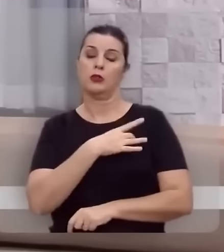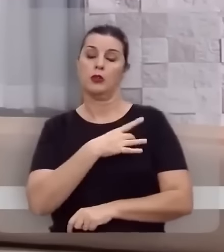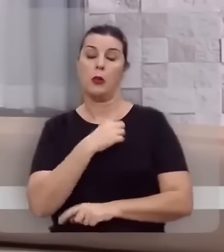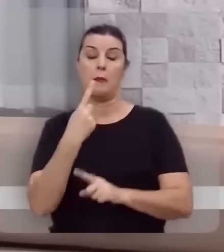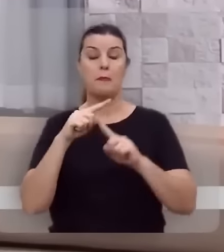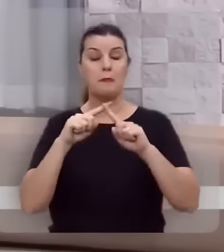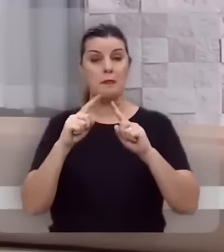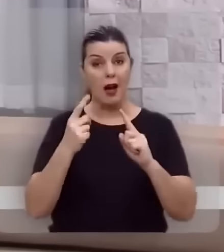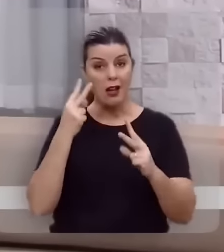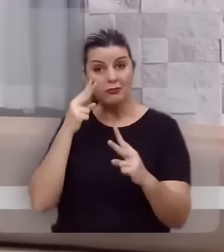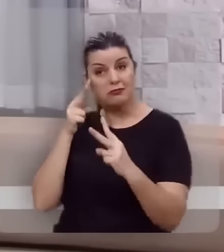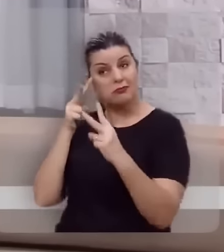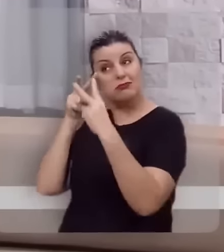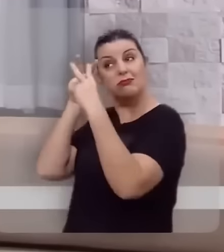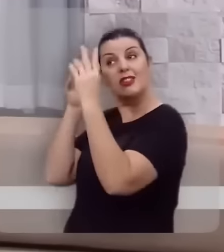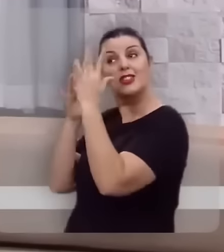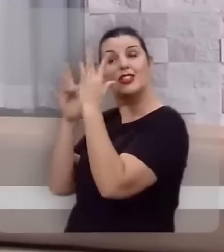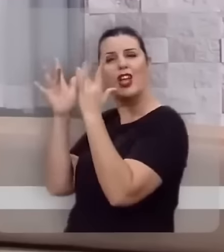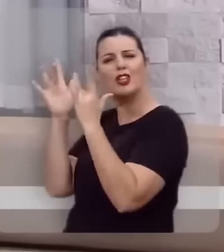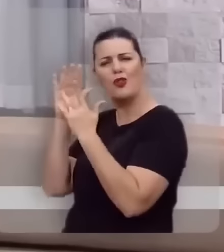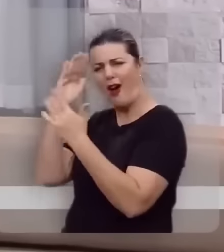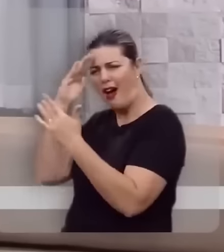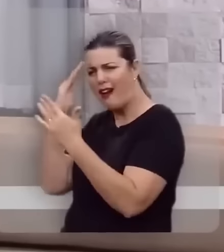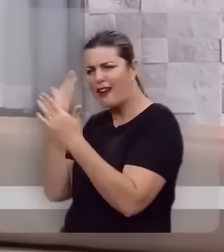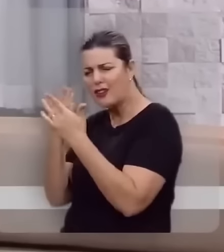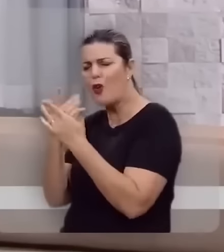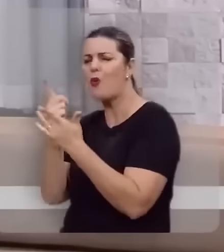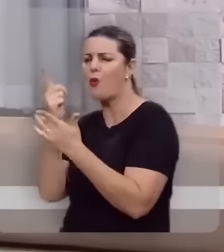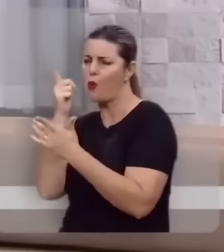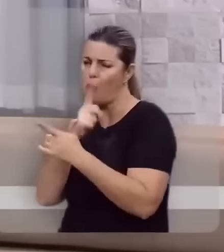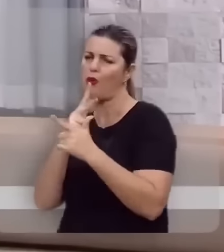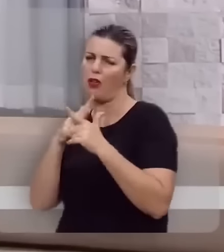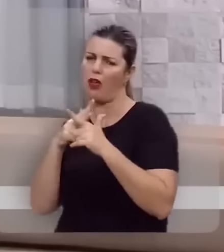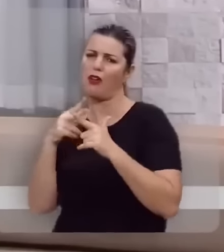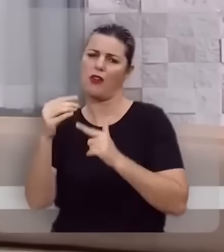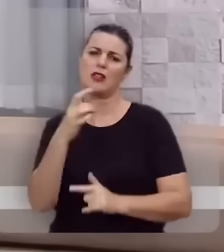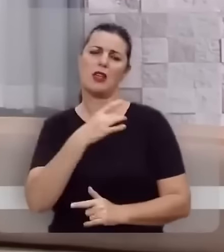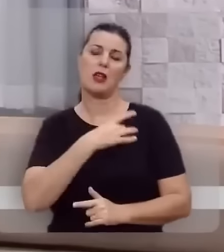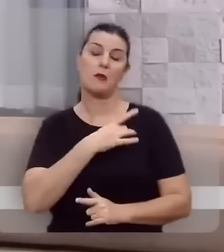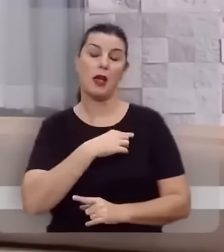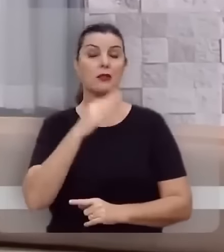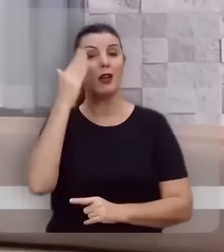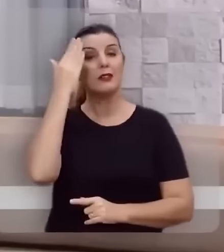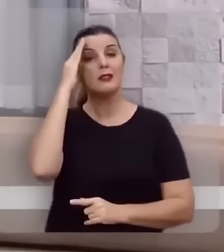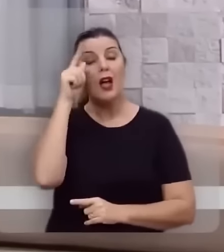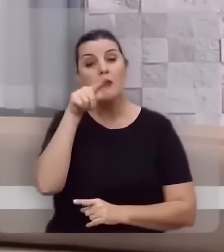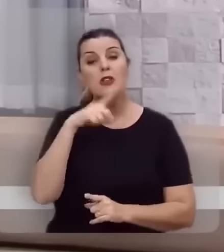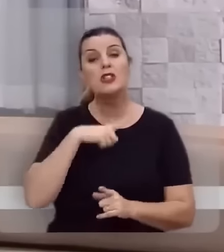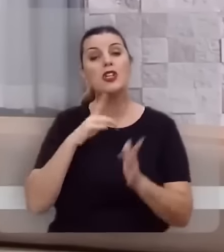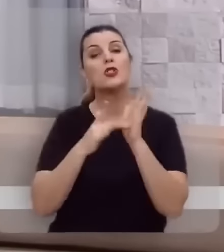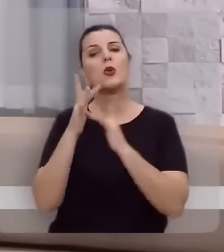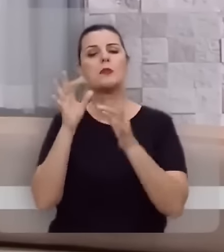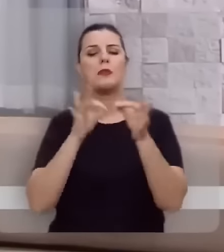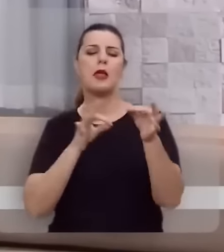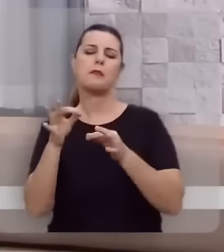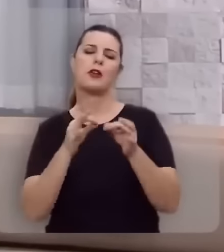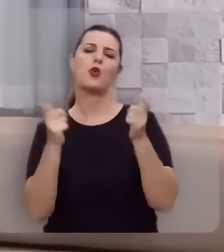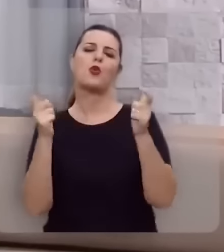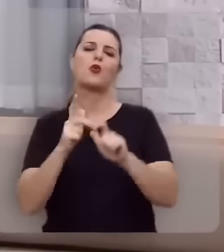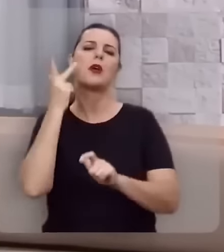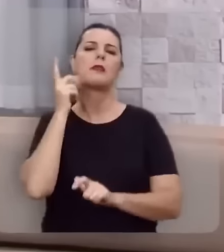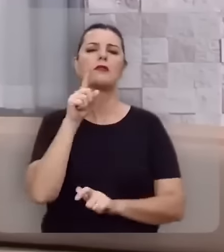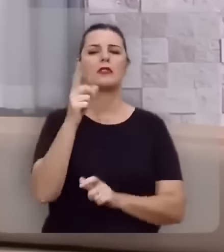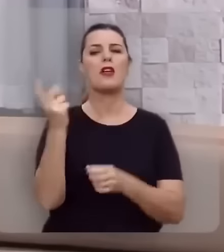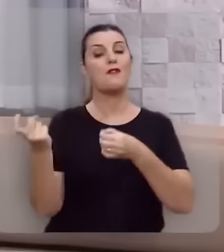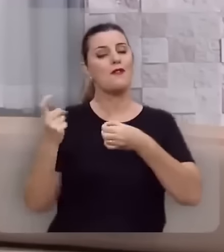colocar seus olhos em Jesus e crer nele, você vencerá o medo. Porque saberá que ele preparou um lugar para você, e